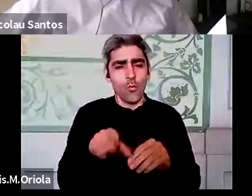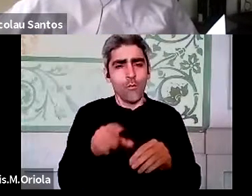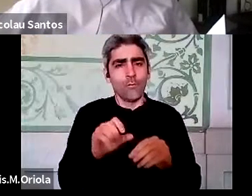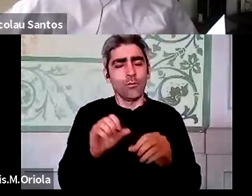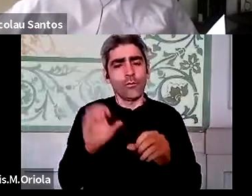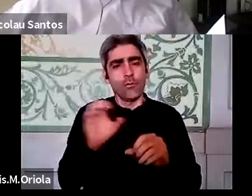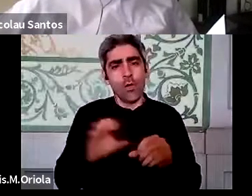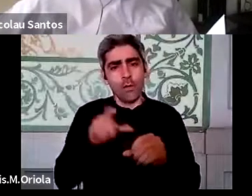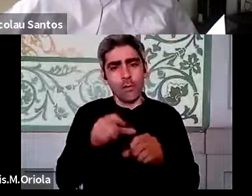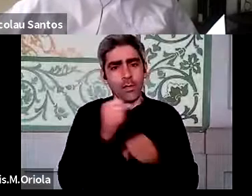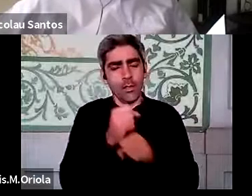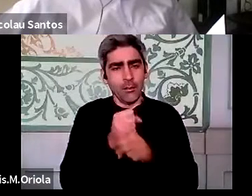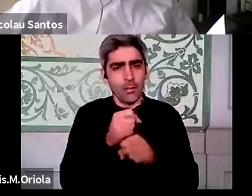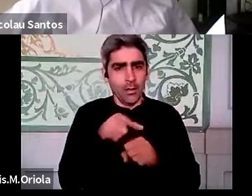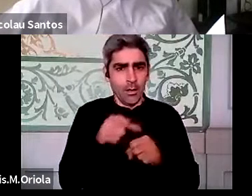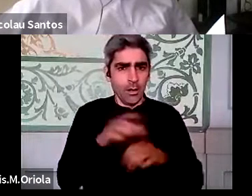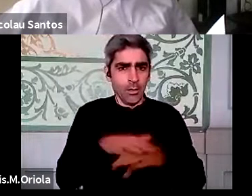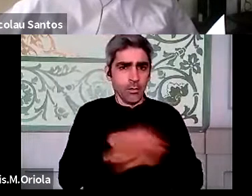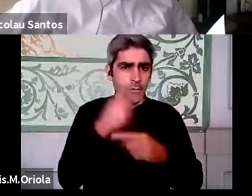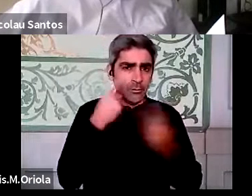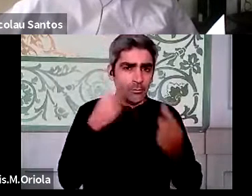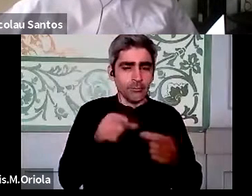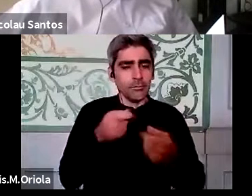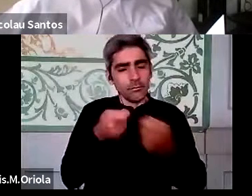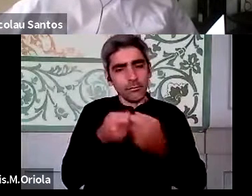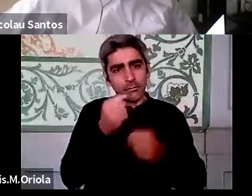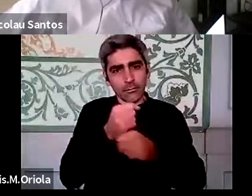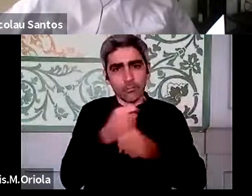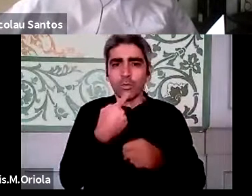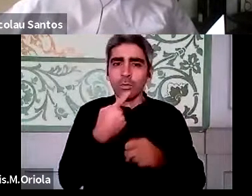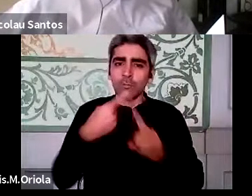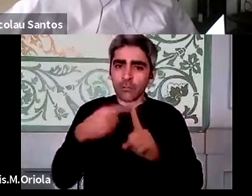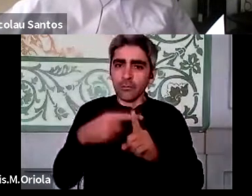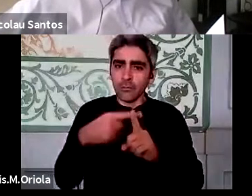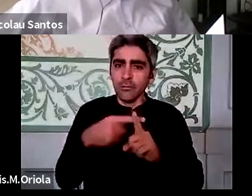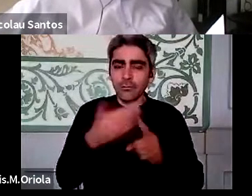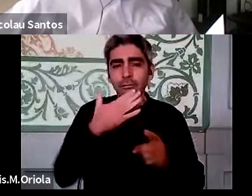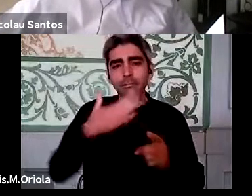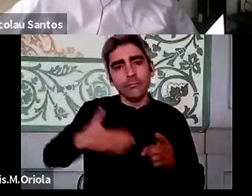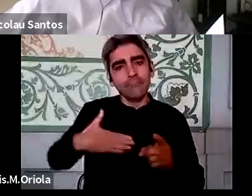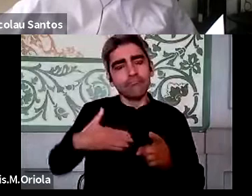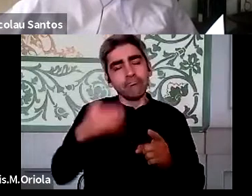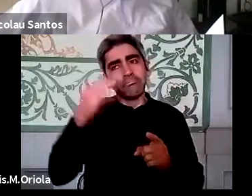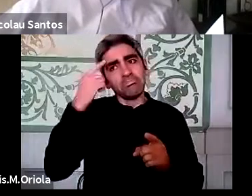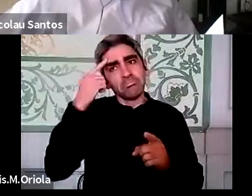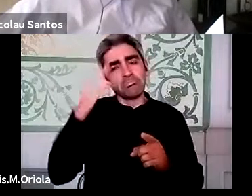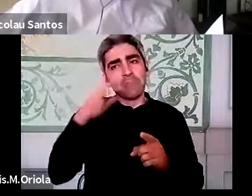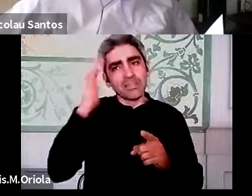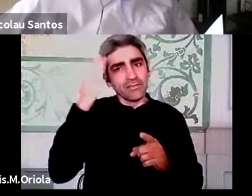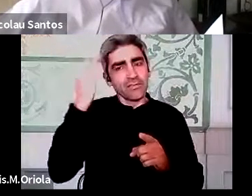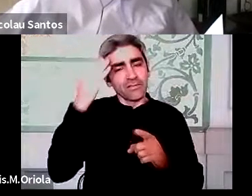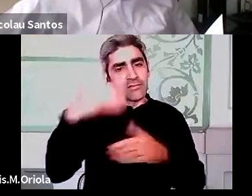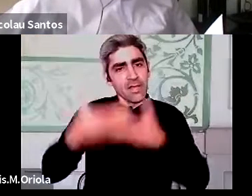administração pública para este tipo de trabalho, algo muito positivo e que nos vai, pensamos nós, facilitar muito